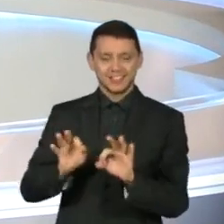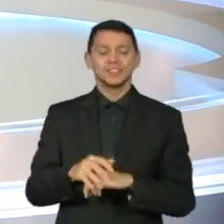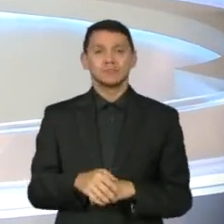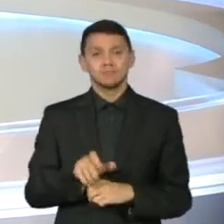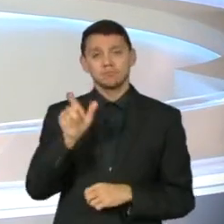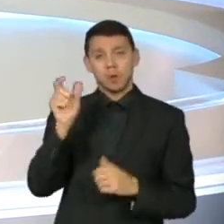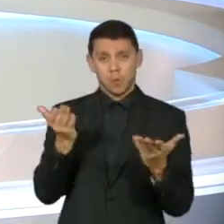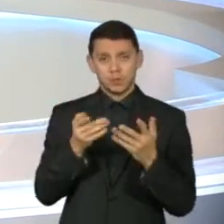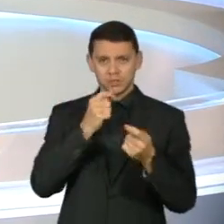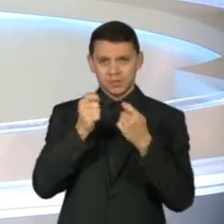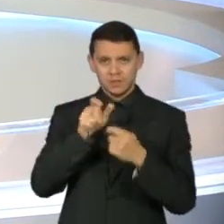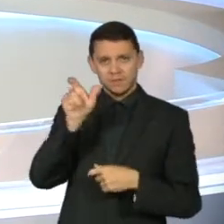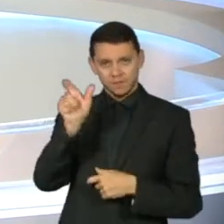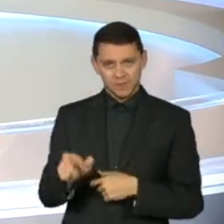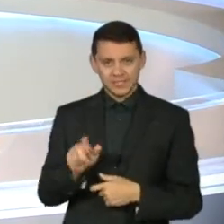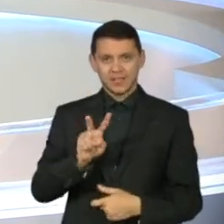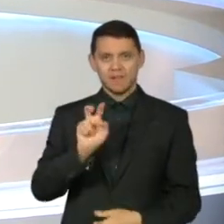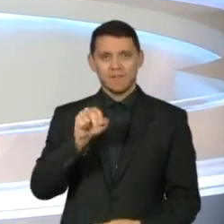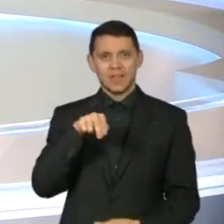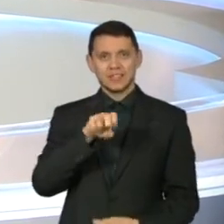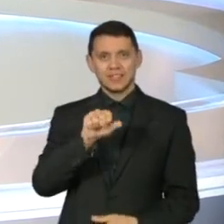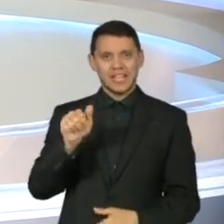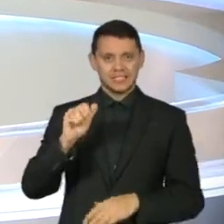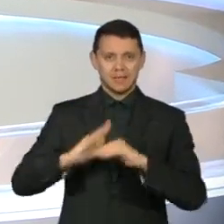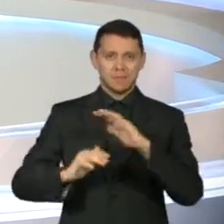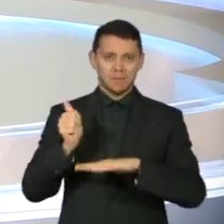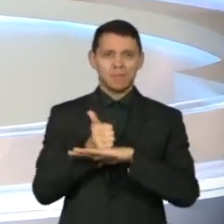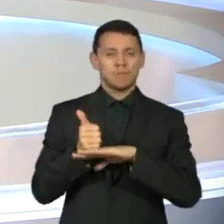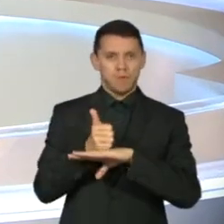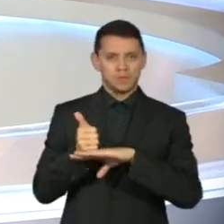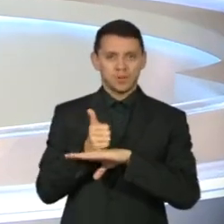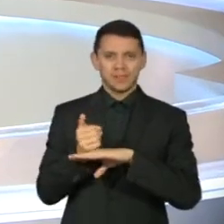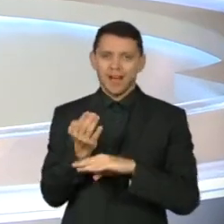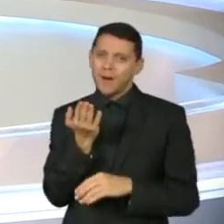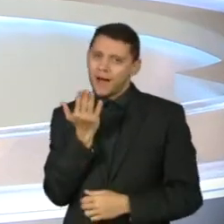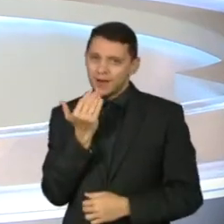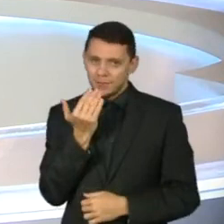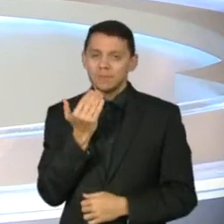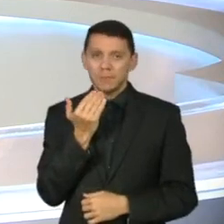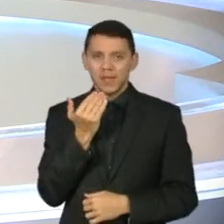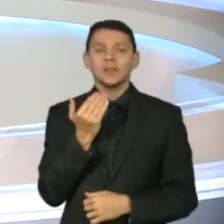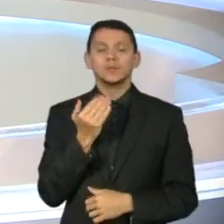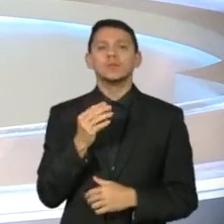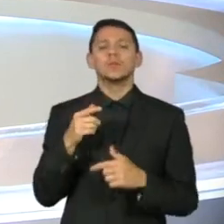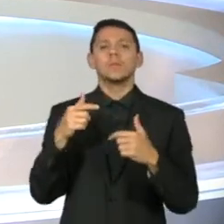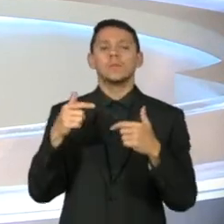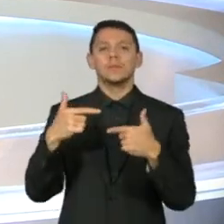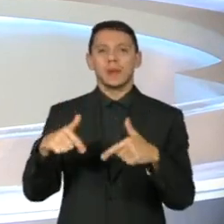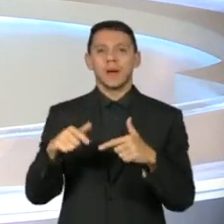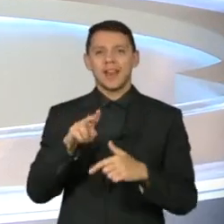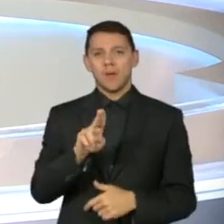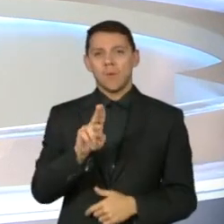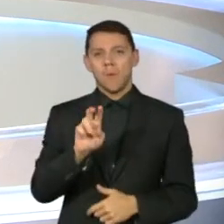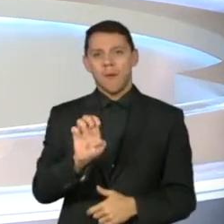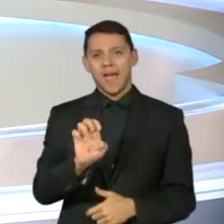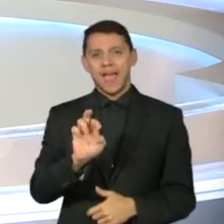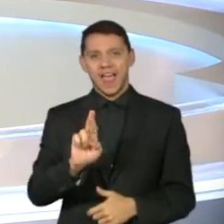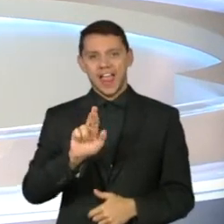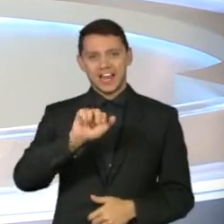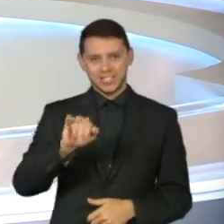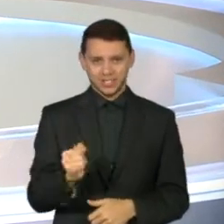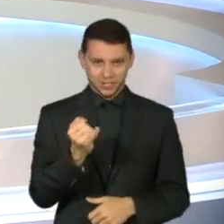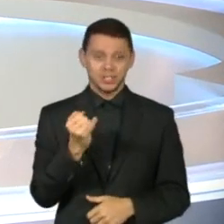coletiva pela UERJ, Vanessa Montera, fala sobre a quantidade e possíveis impactos desses componentes que alteram as características